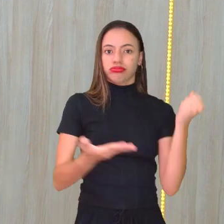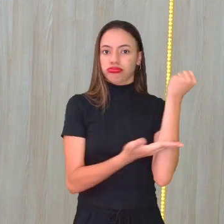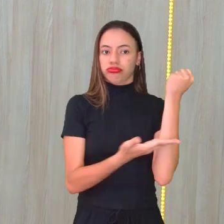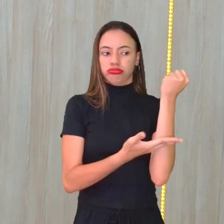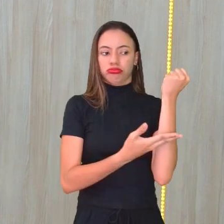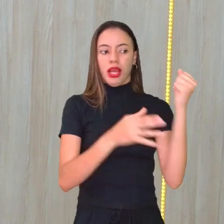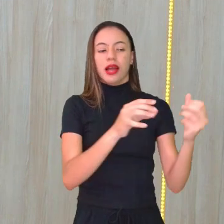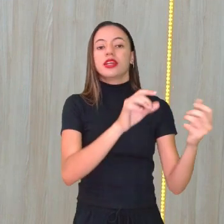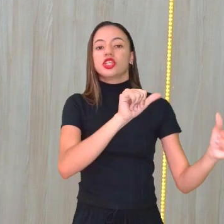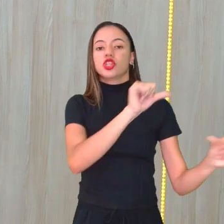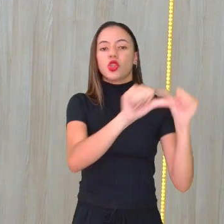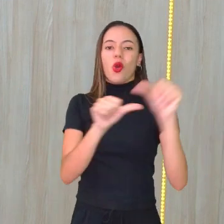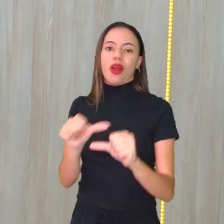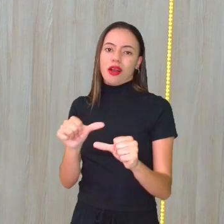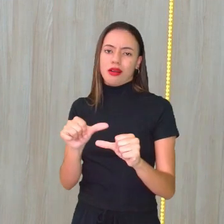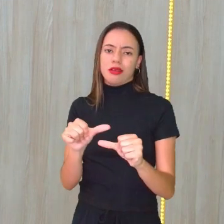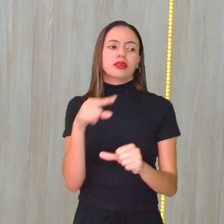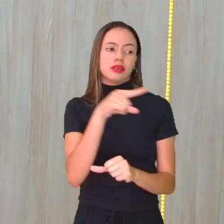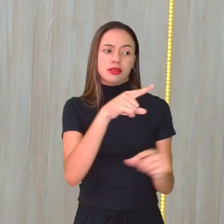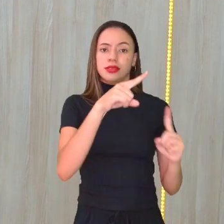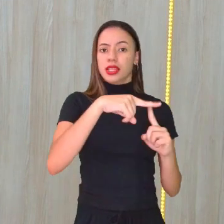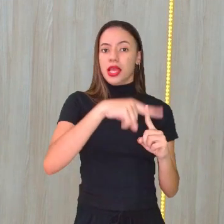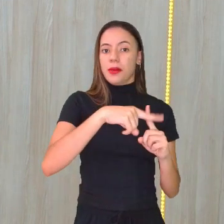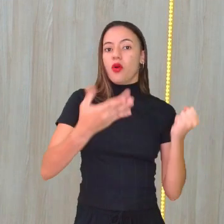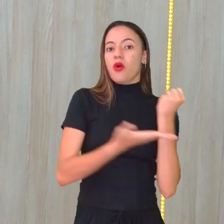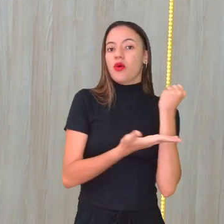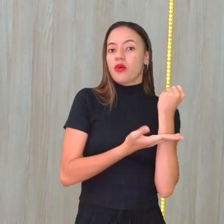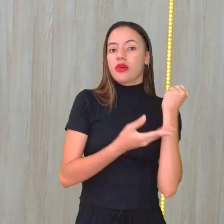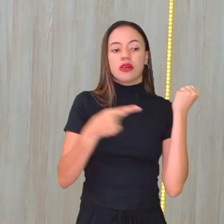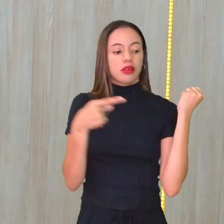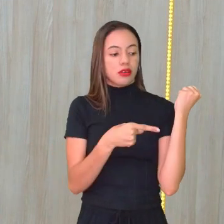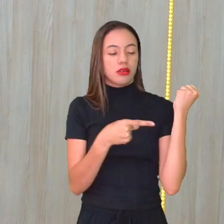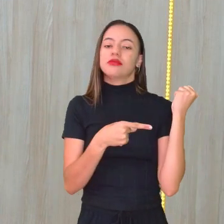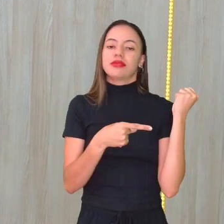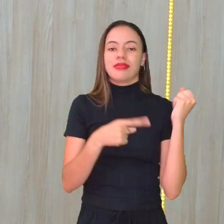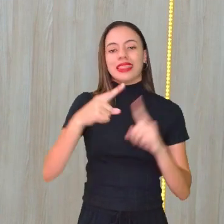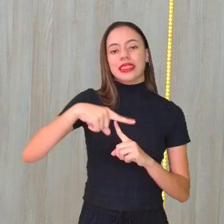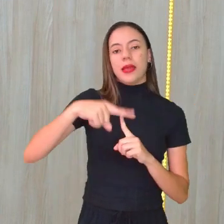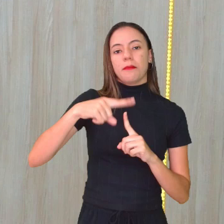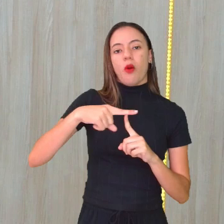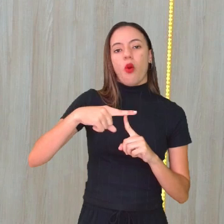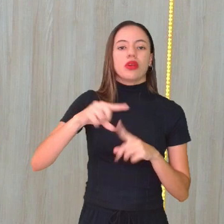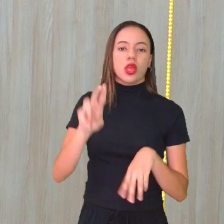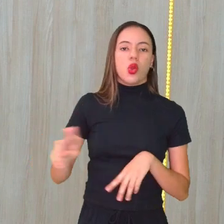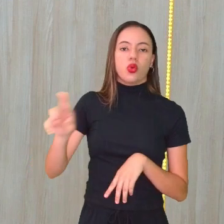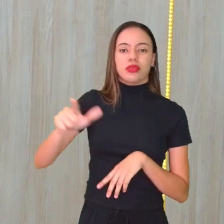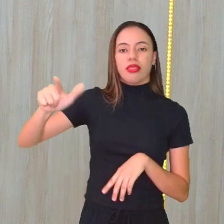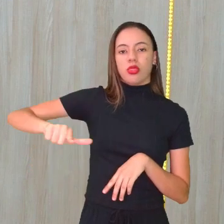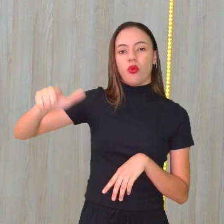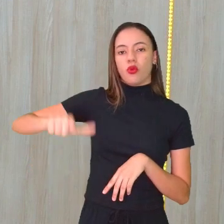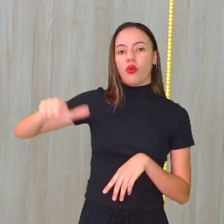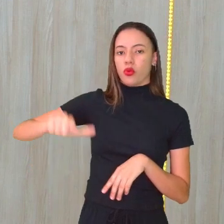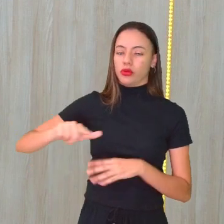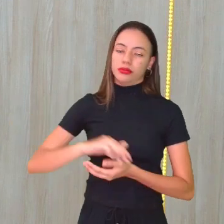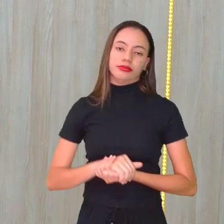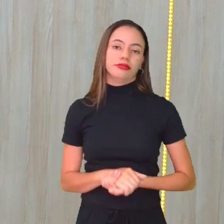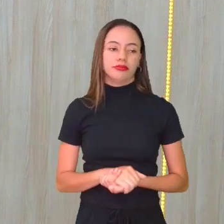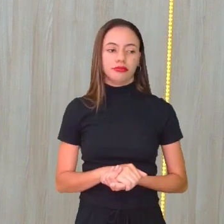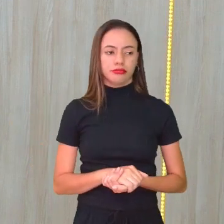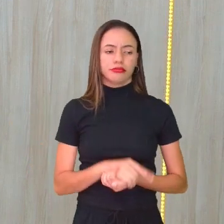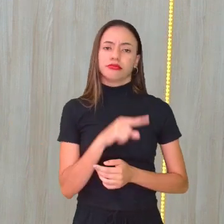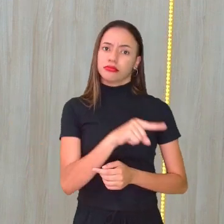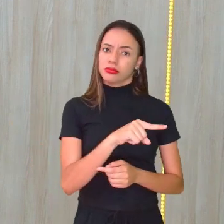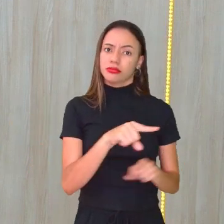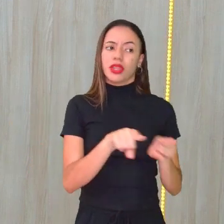por um outro. Então, esse tipo de vasilhame é um vasilhame retornável. E esse material, ele pode acontecer